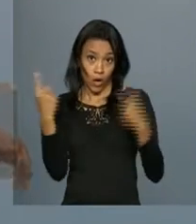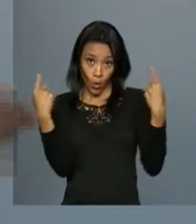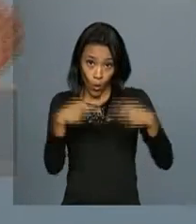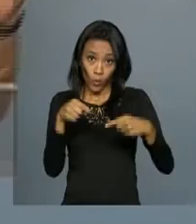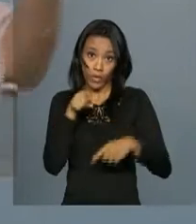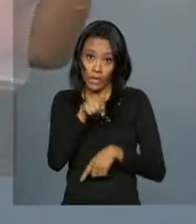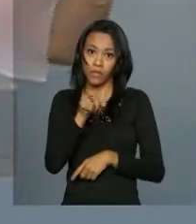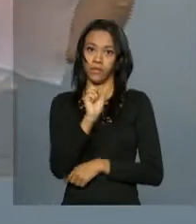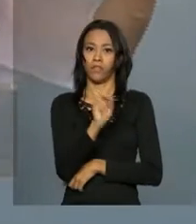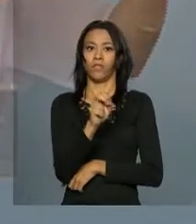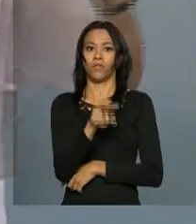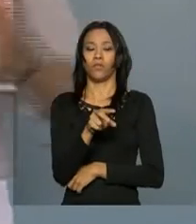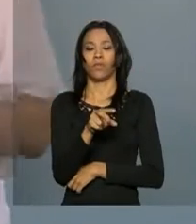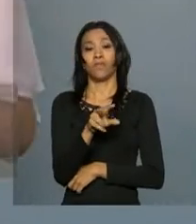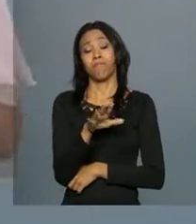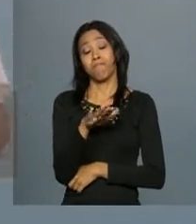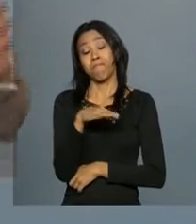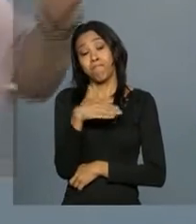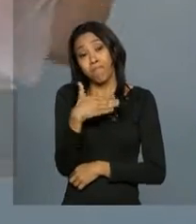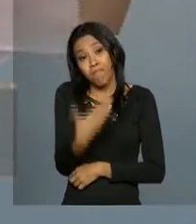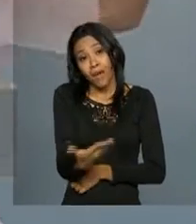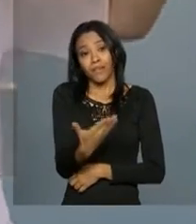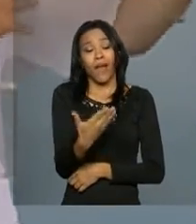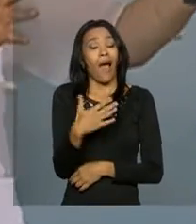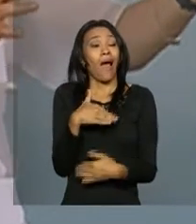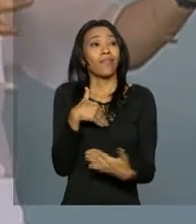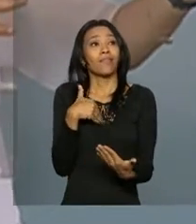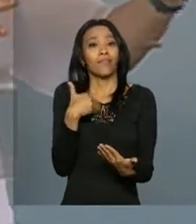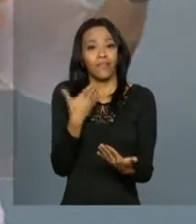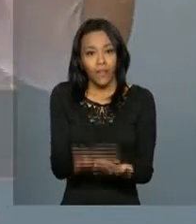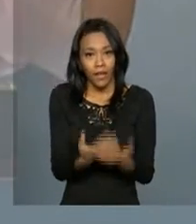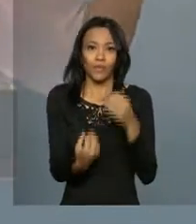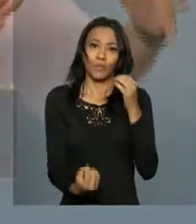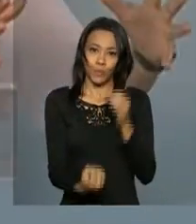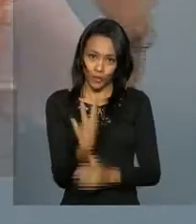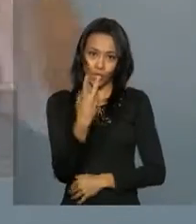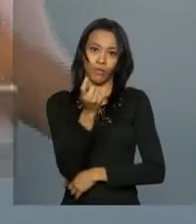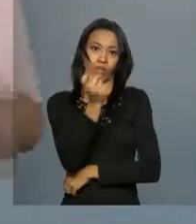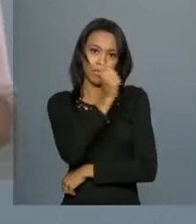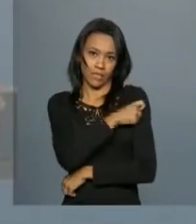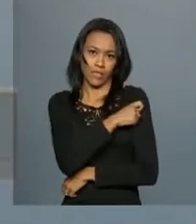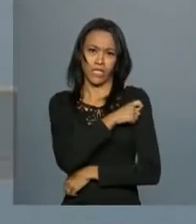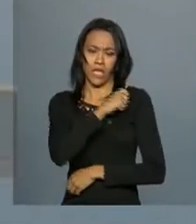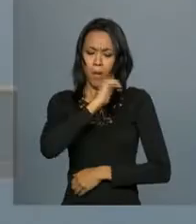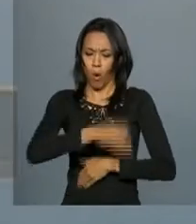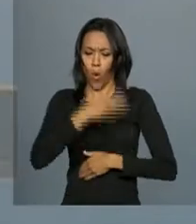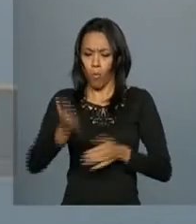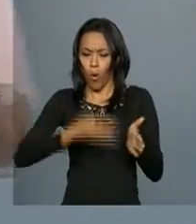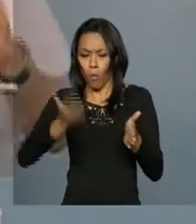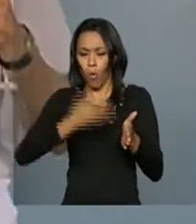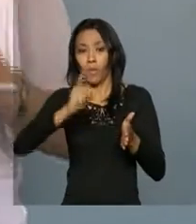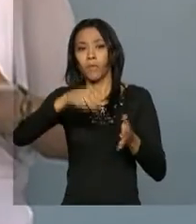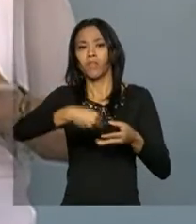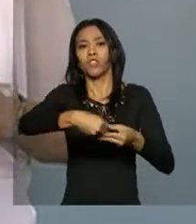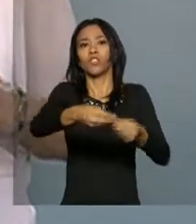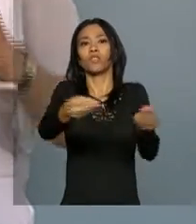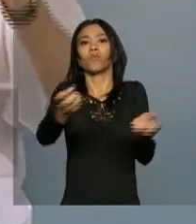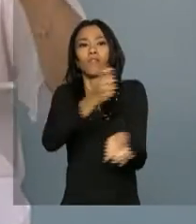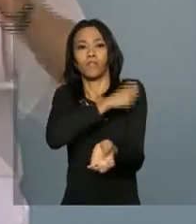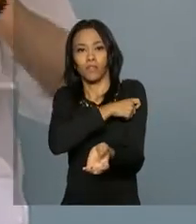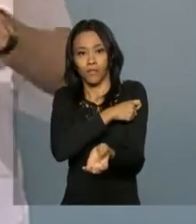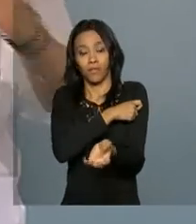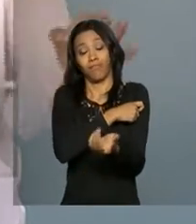Mas até a gente criar a vacina, produzir e distribuir, nós temos